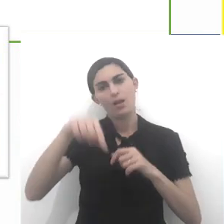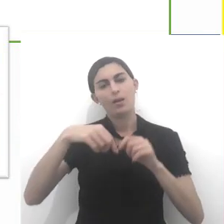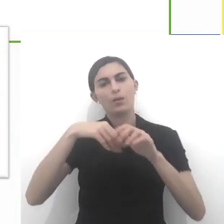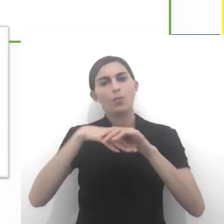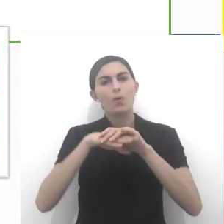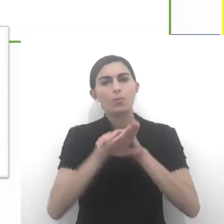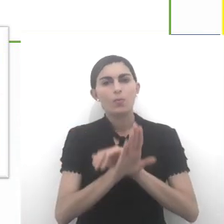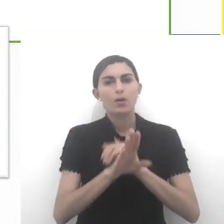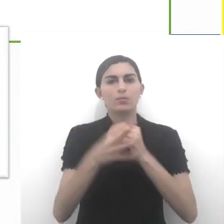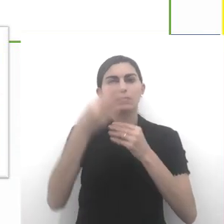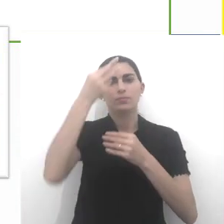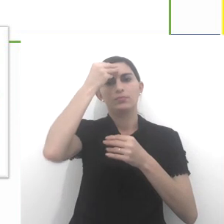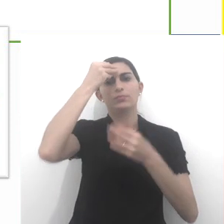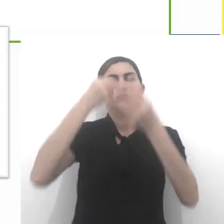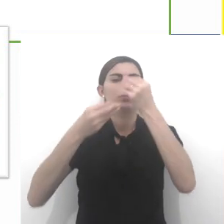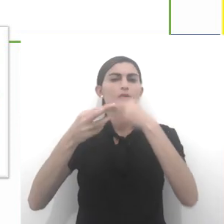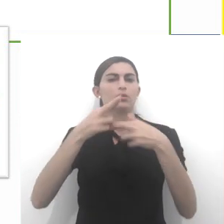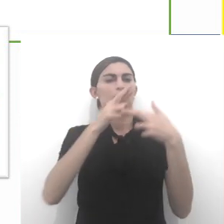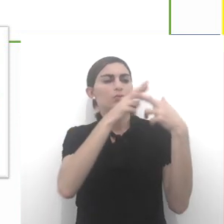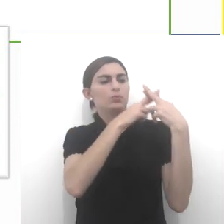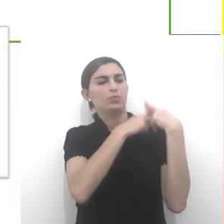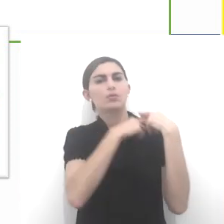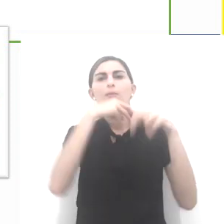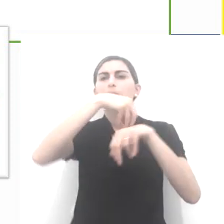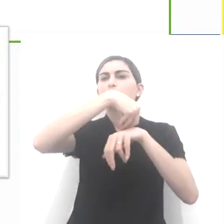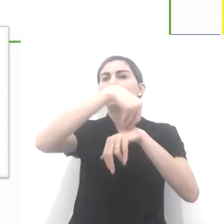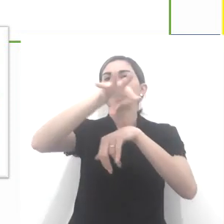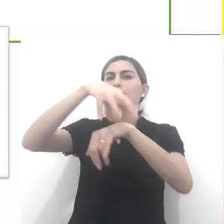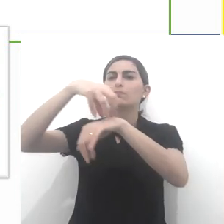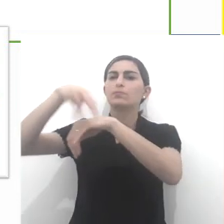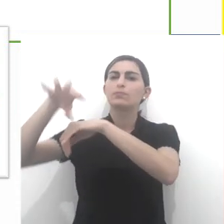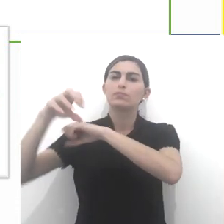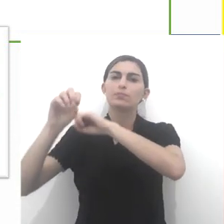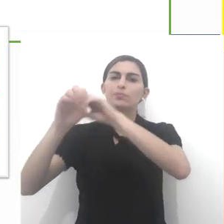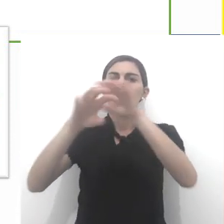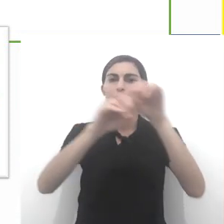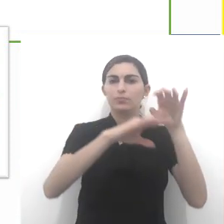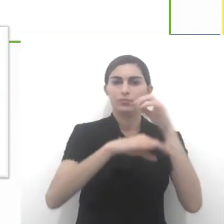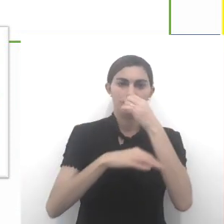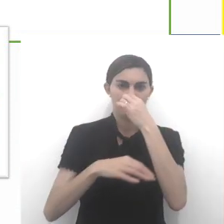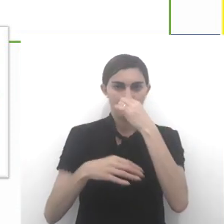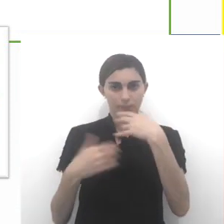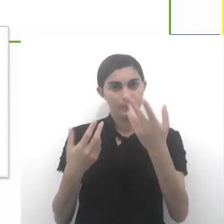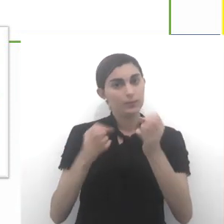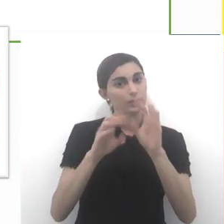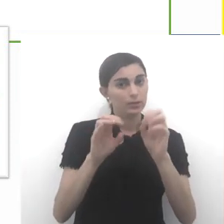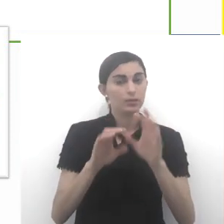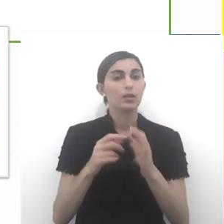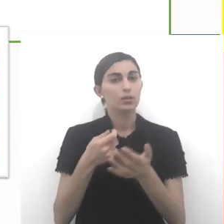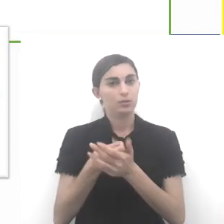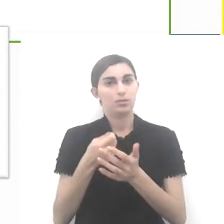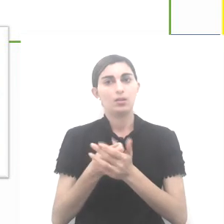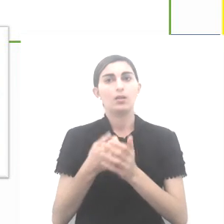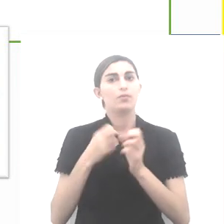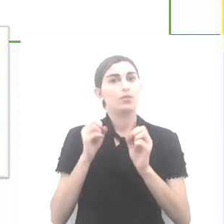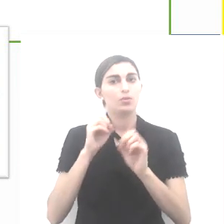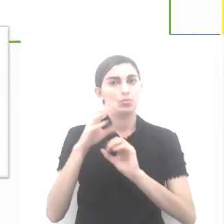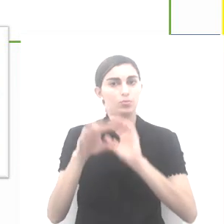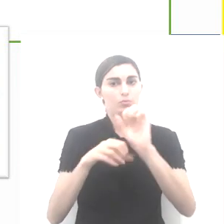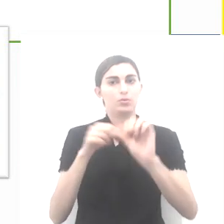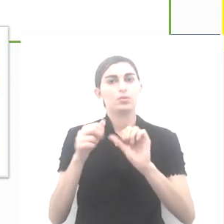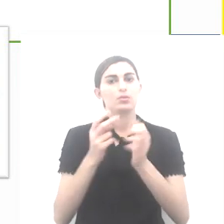guardião, aquele que é responsável em transmitir a palavra sagrada, certo? Que deve ser